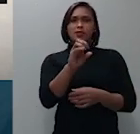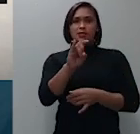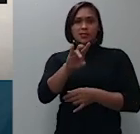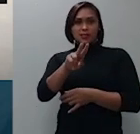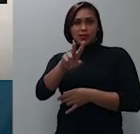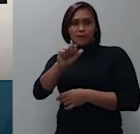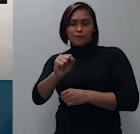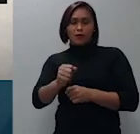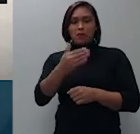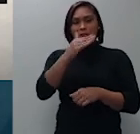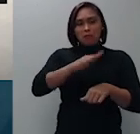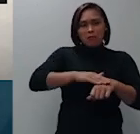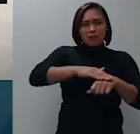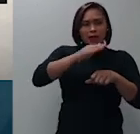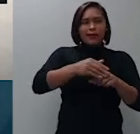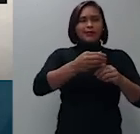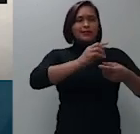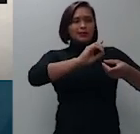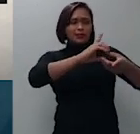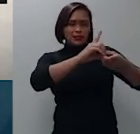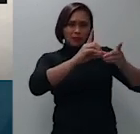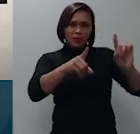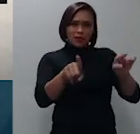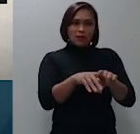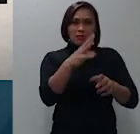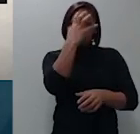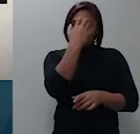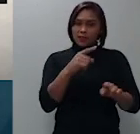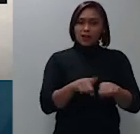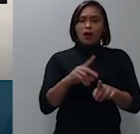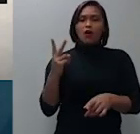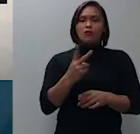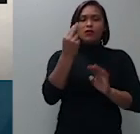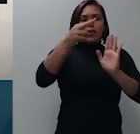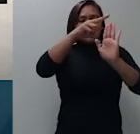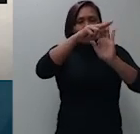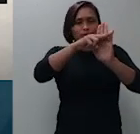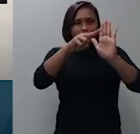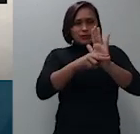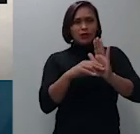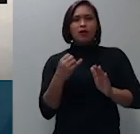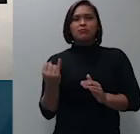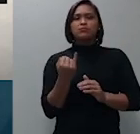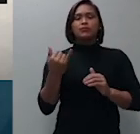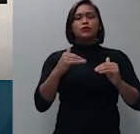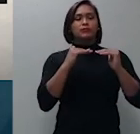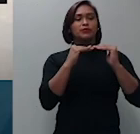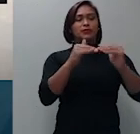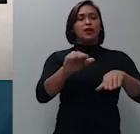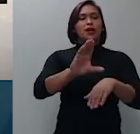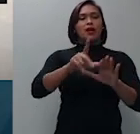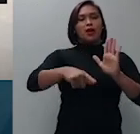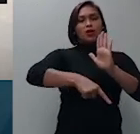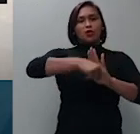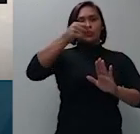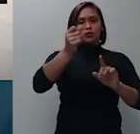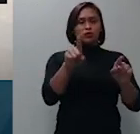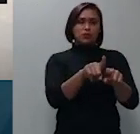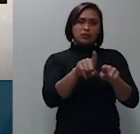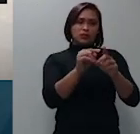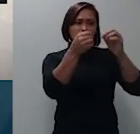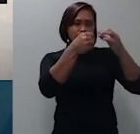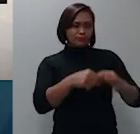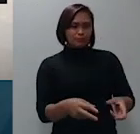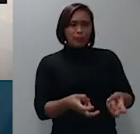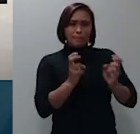sendo orientado por valores e normas fundamentais estabelecidos na constituição notadamente o direito ao contraditório